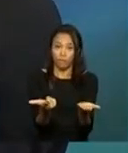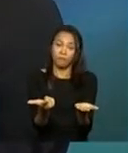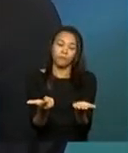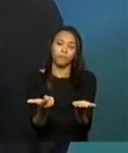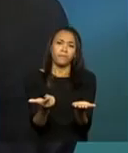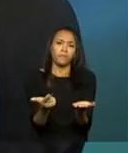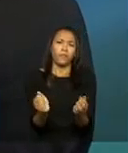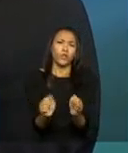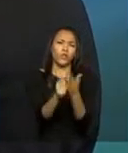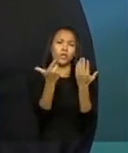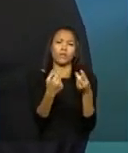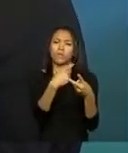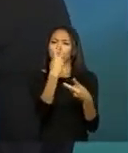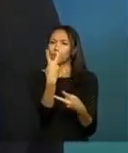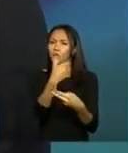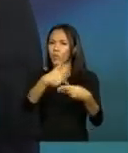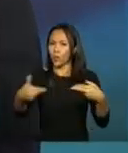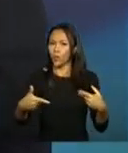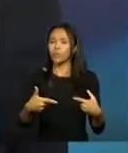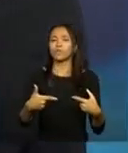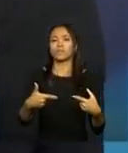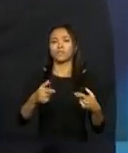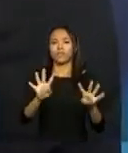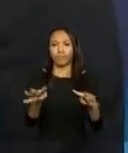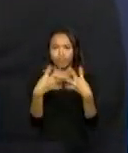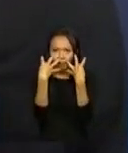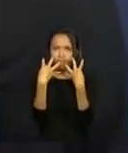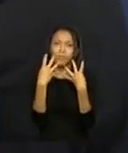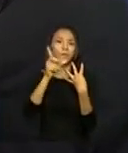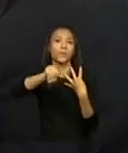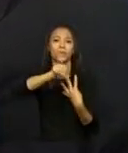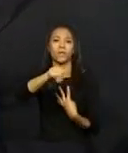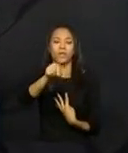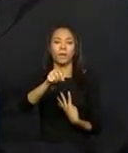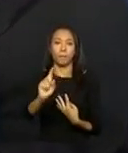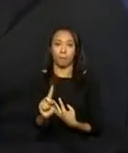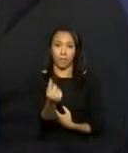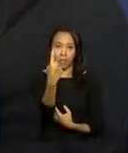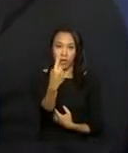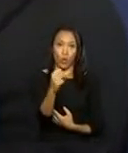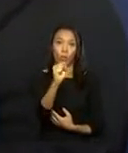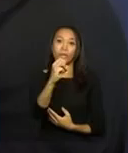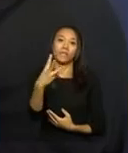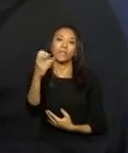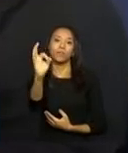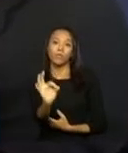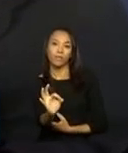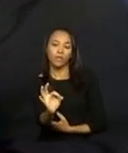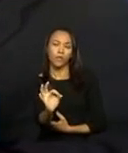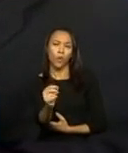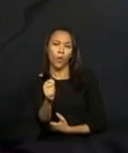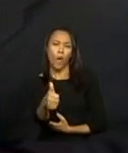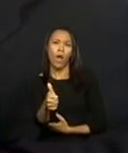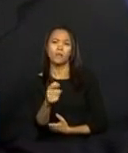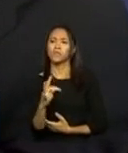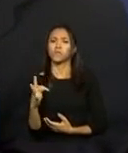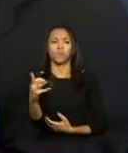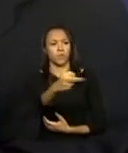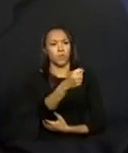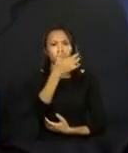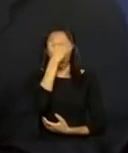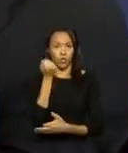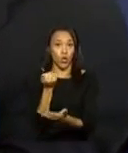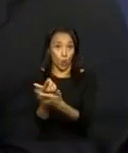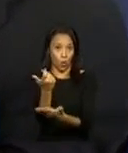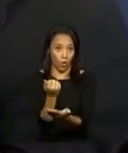Jornais têm duas coisas que a gente chamou atenção. Primeiro, a questão do 83%, ou seja, quase todo mundo que